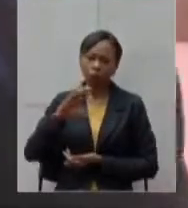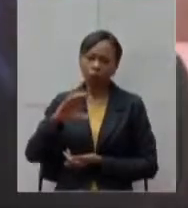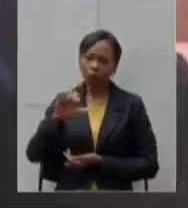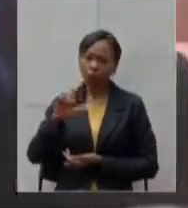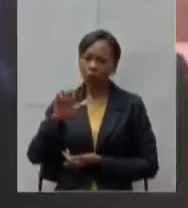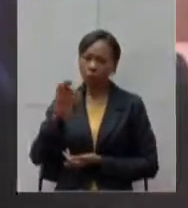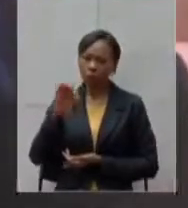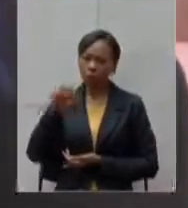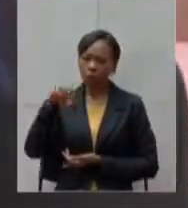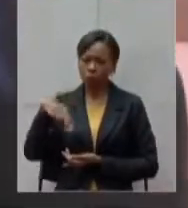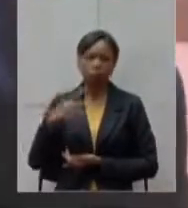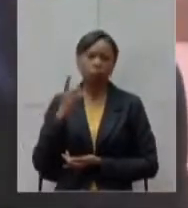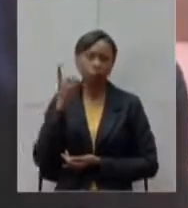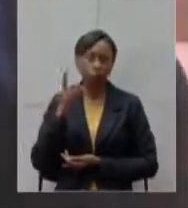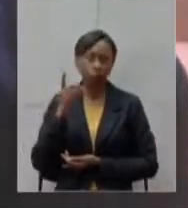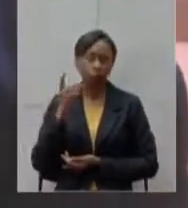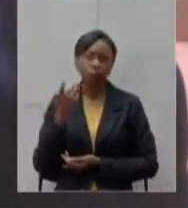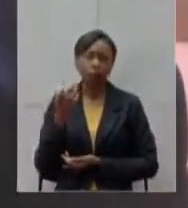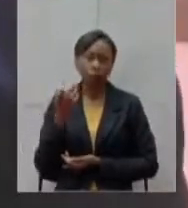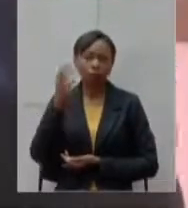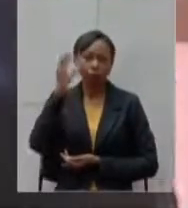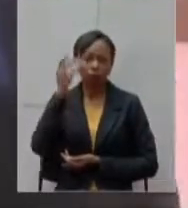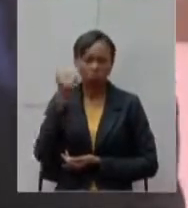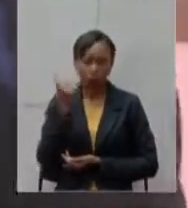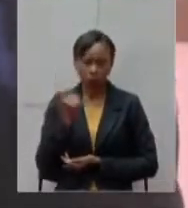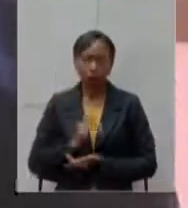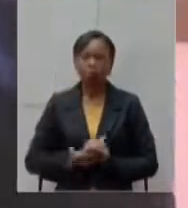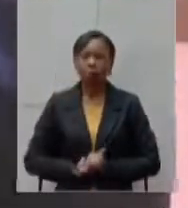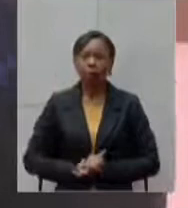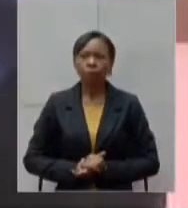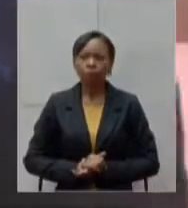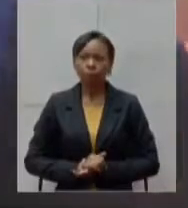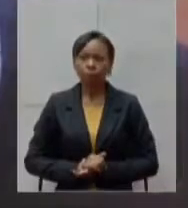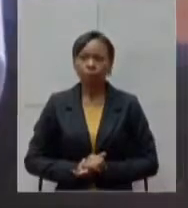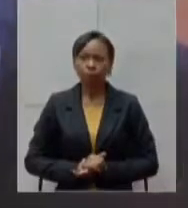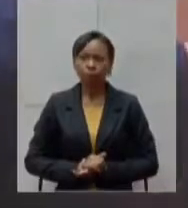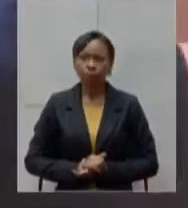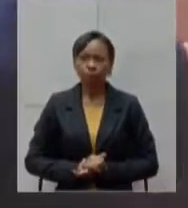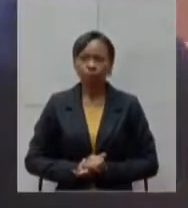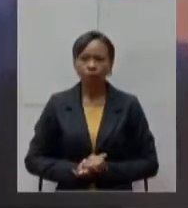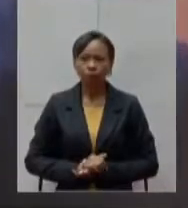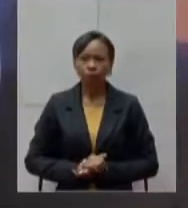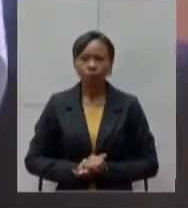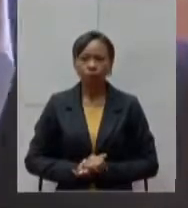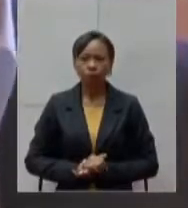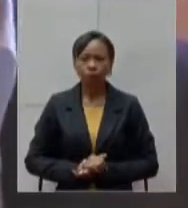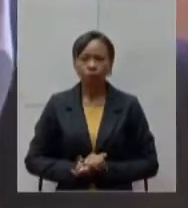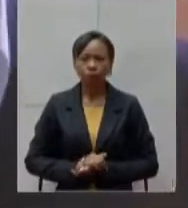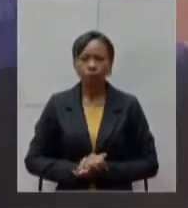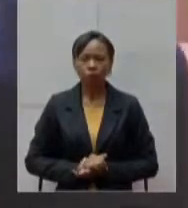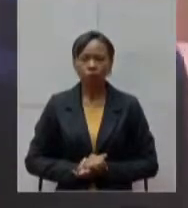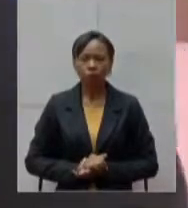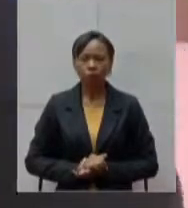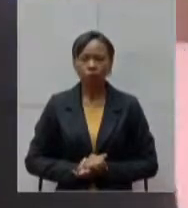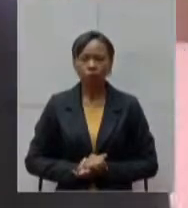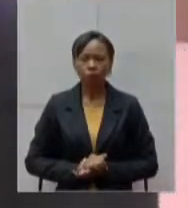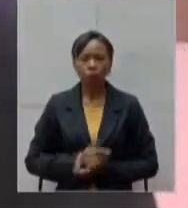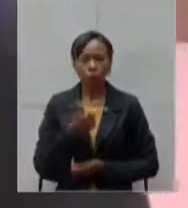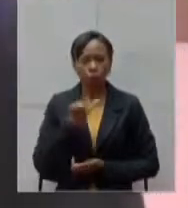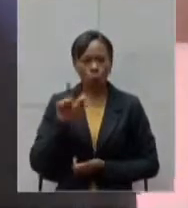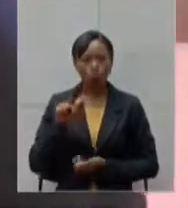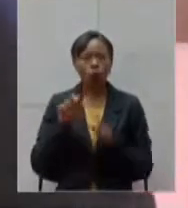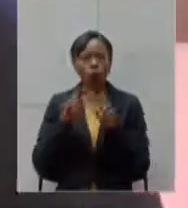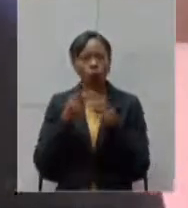outra coisa secretário não tem nada essa coisa até eu vi aí